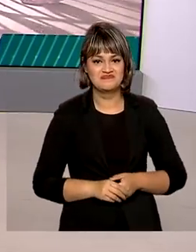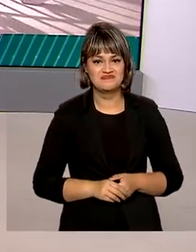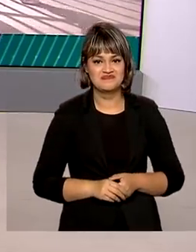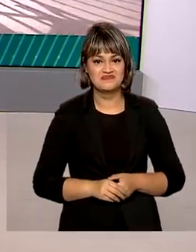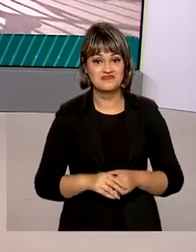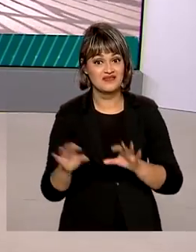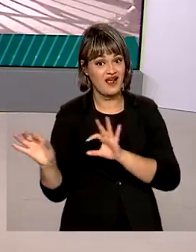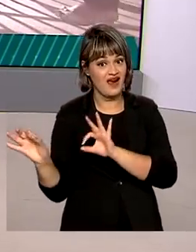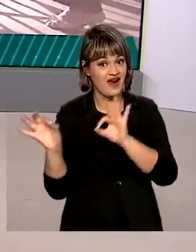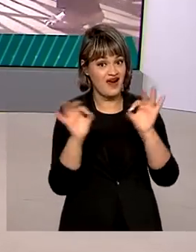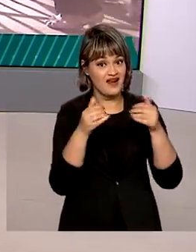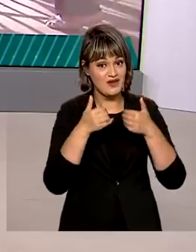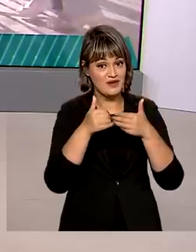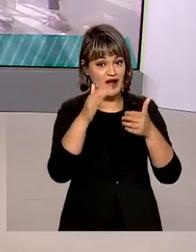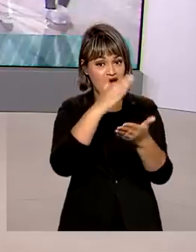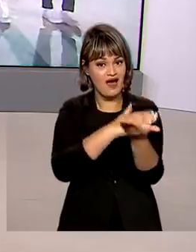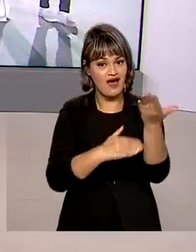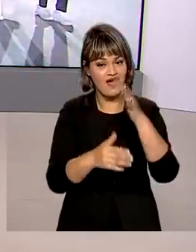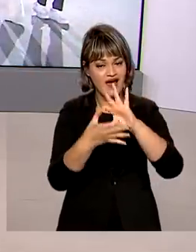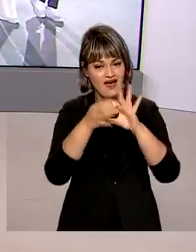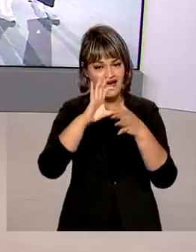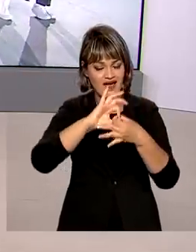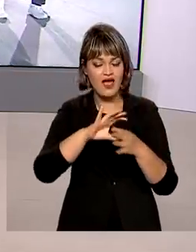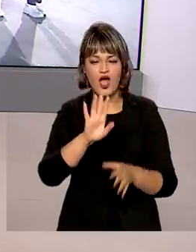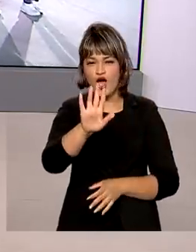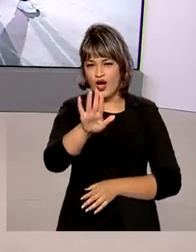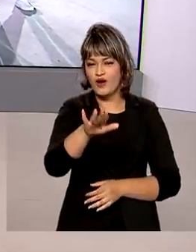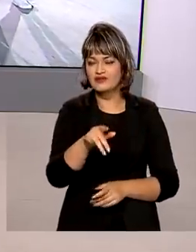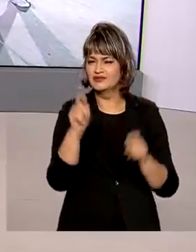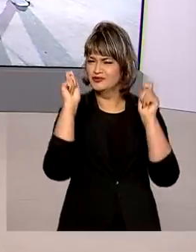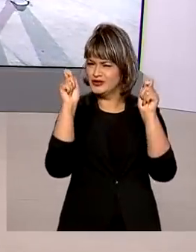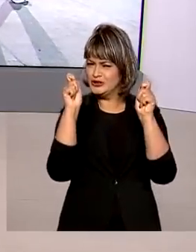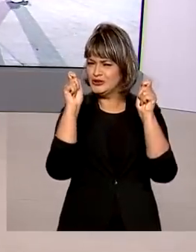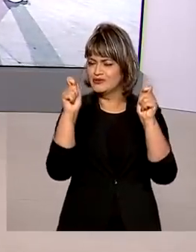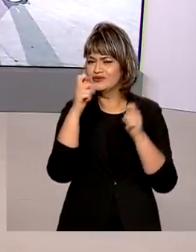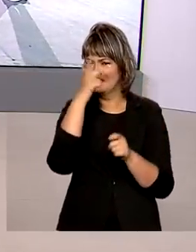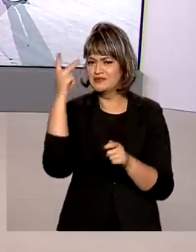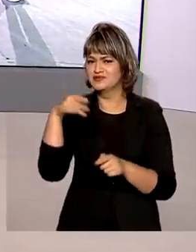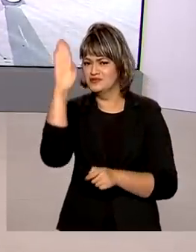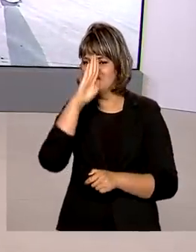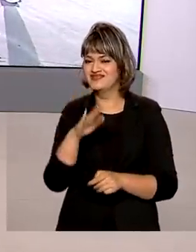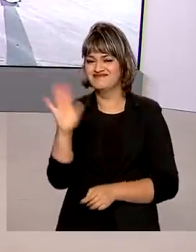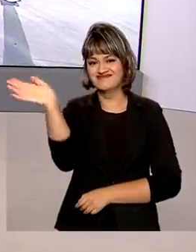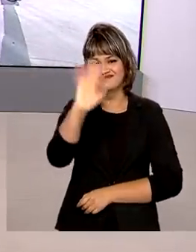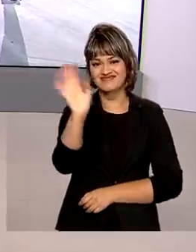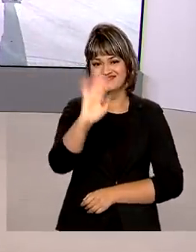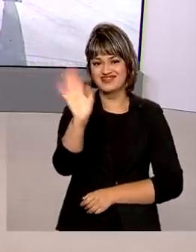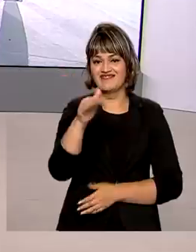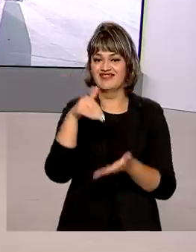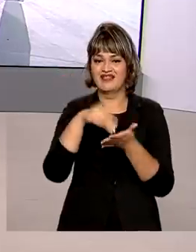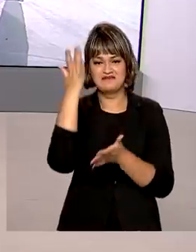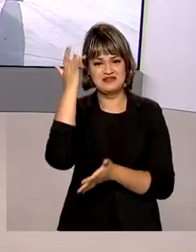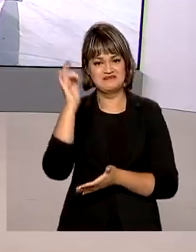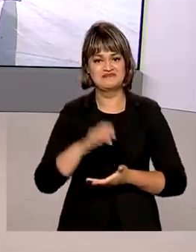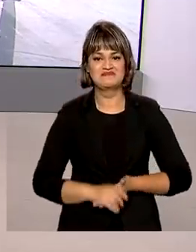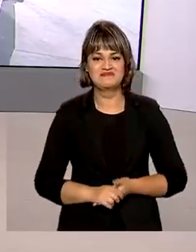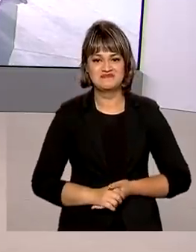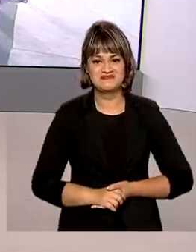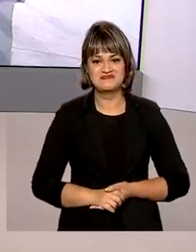Fique agora então com a abertura das Paralimpíadas. E olha, vamos torcer pelos nossos atletas. Tchau para você e até amanhã.